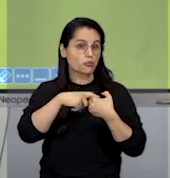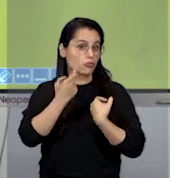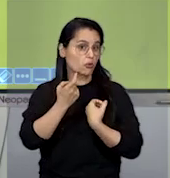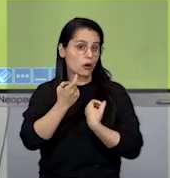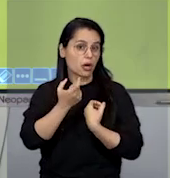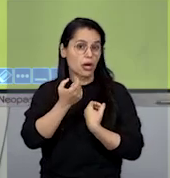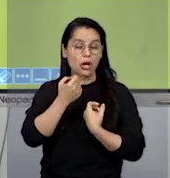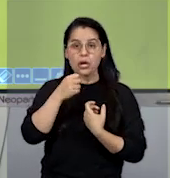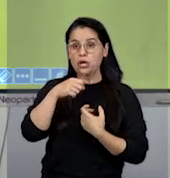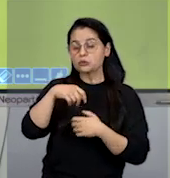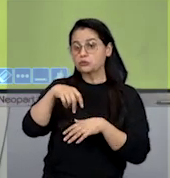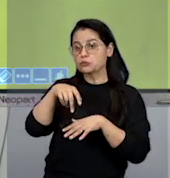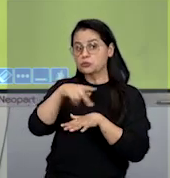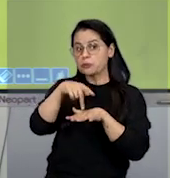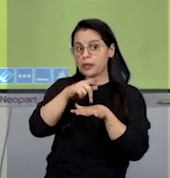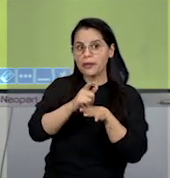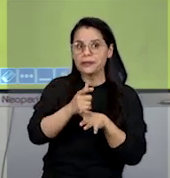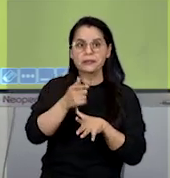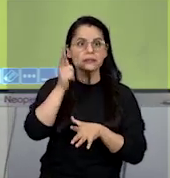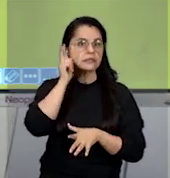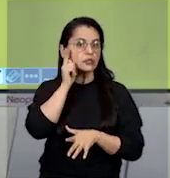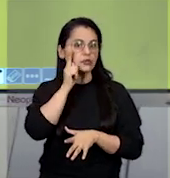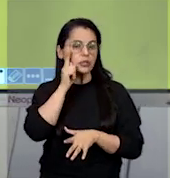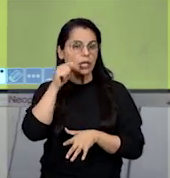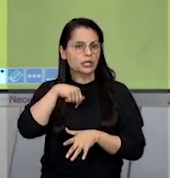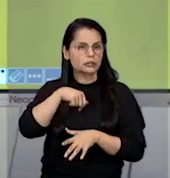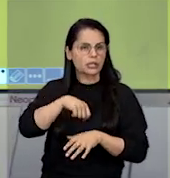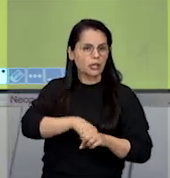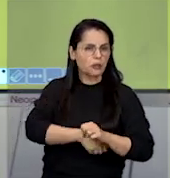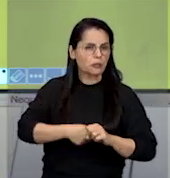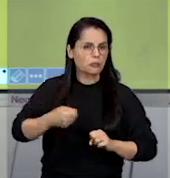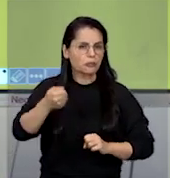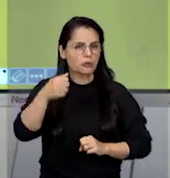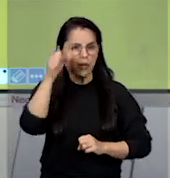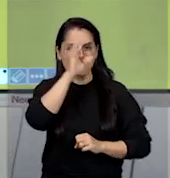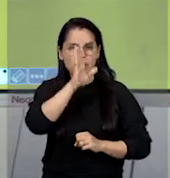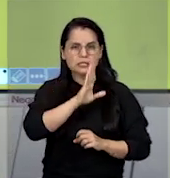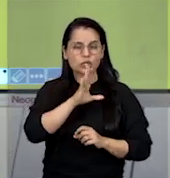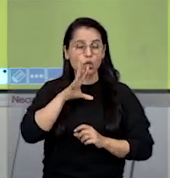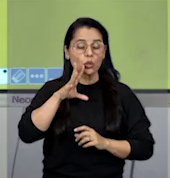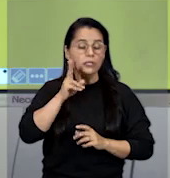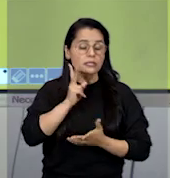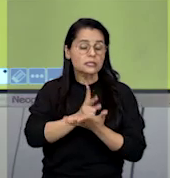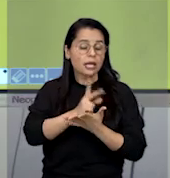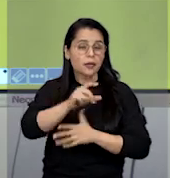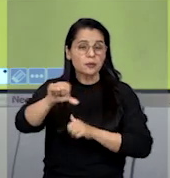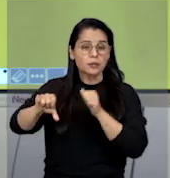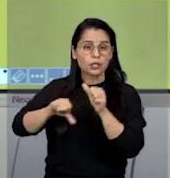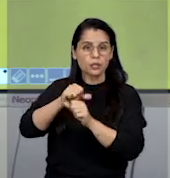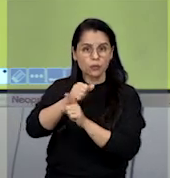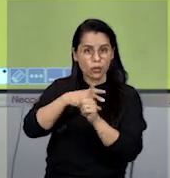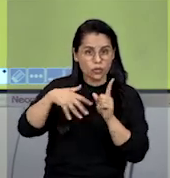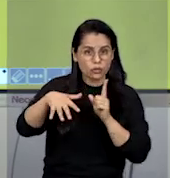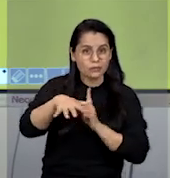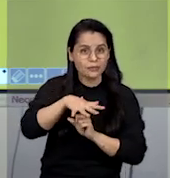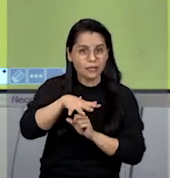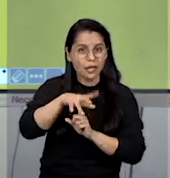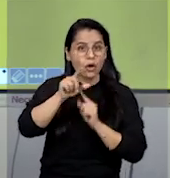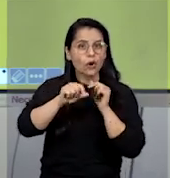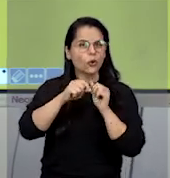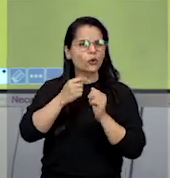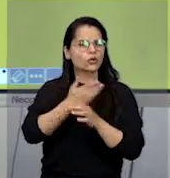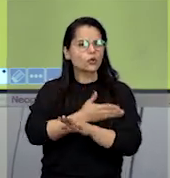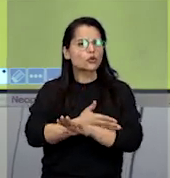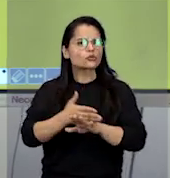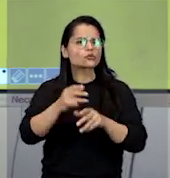gente pode falar da Independência dos Estados Unidos, a própria Independência aqui do Brasil. Toda vez que a gente passa por essas transformações sociais, o que a gente